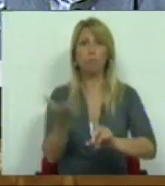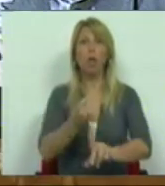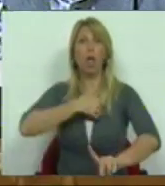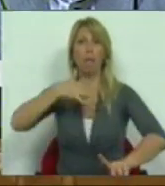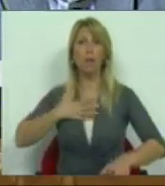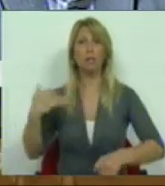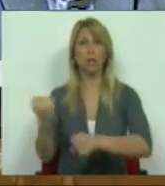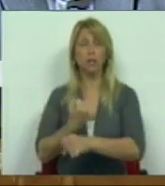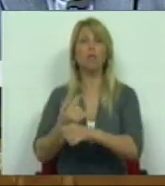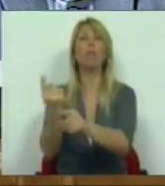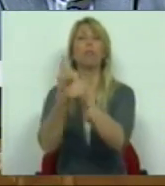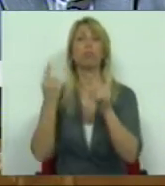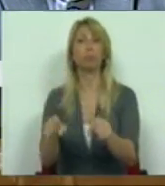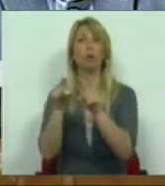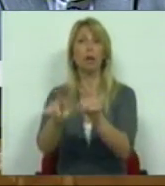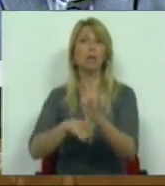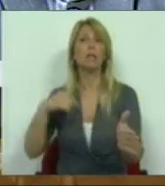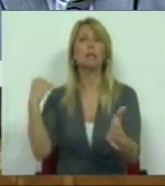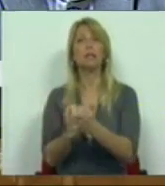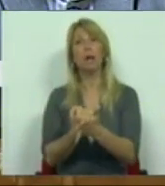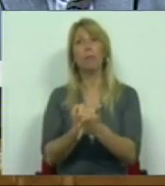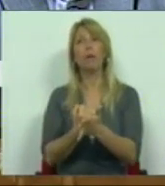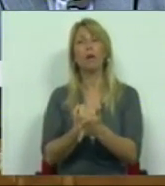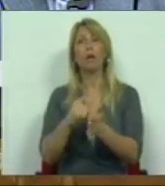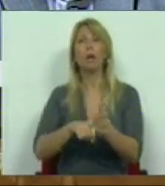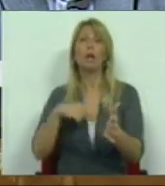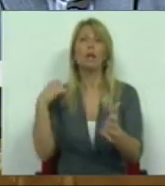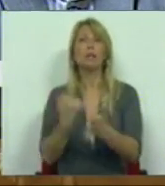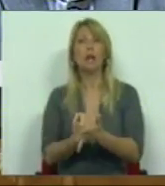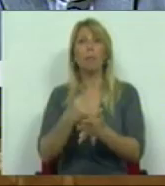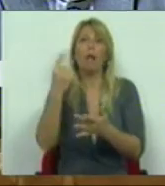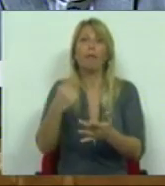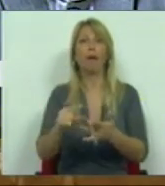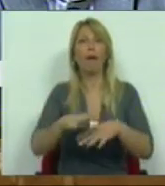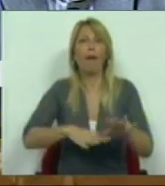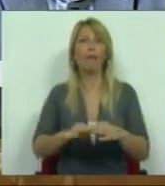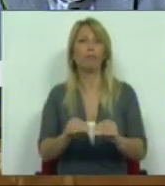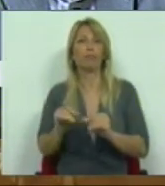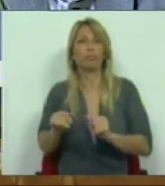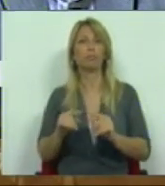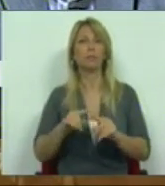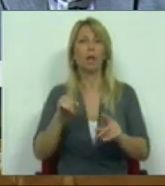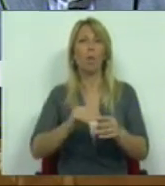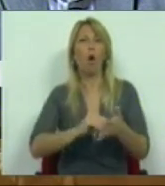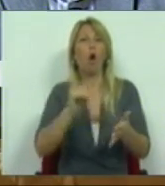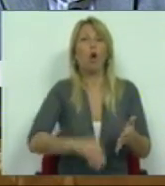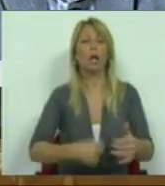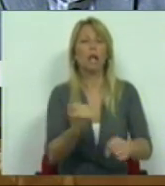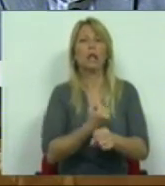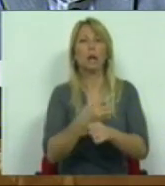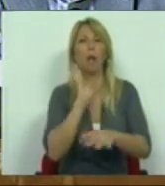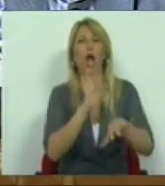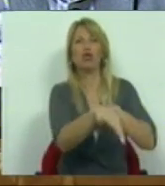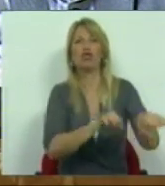tenham sempre utilizado para contratar trabalho escravo, um novo